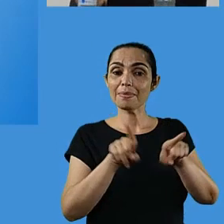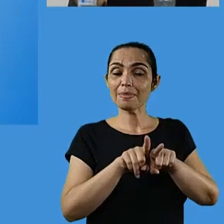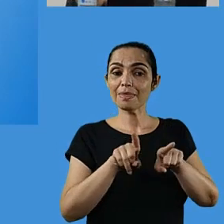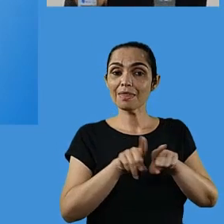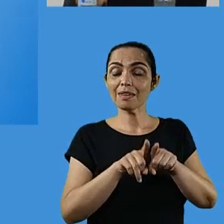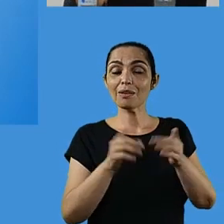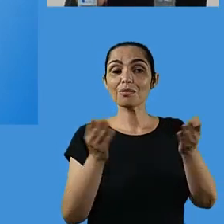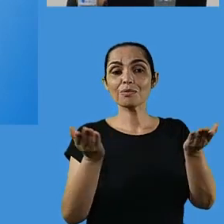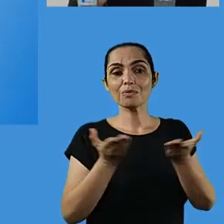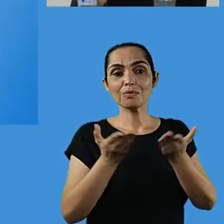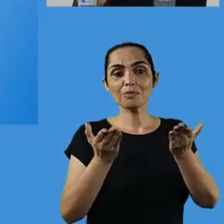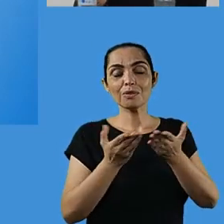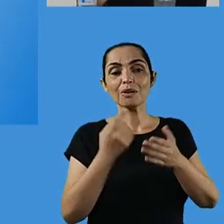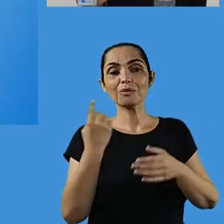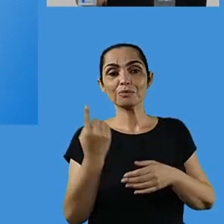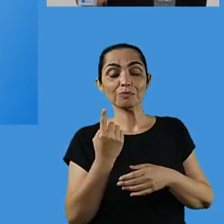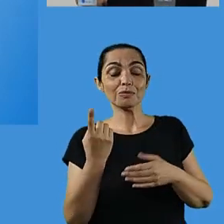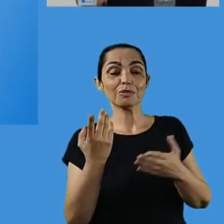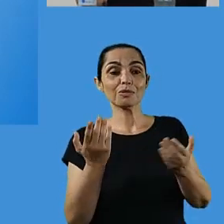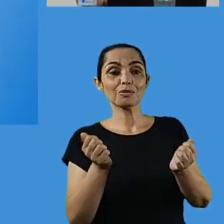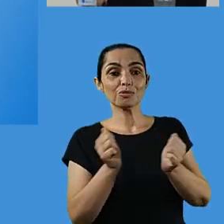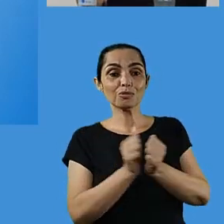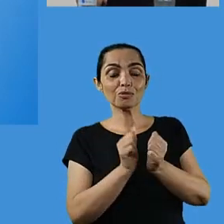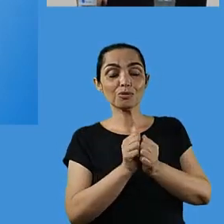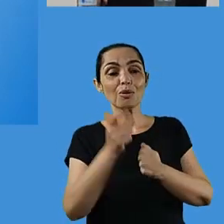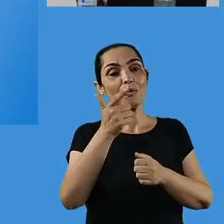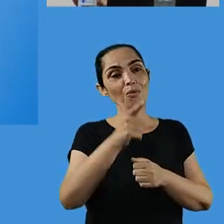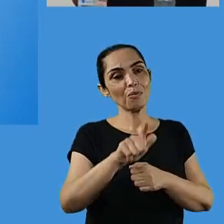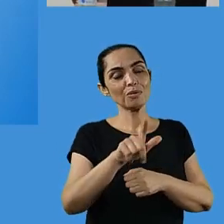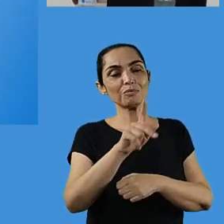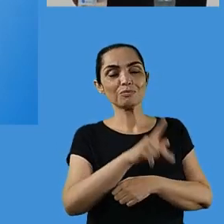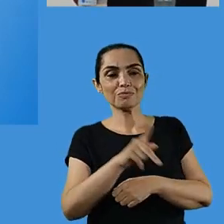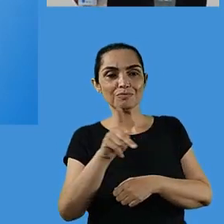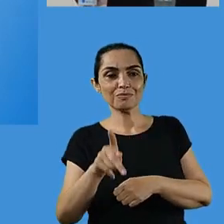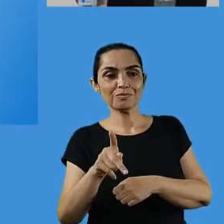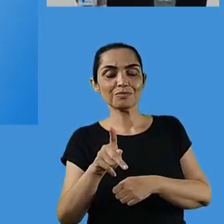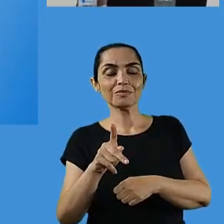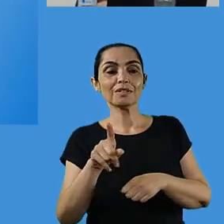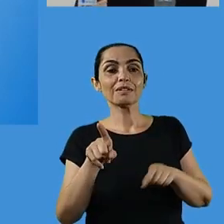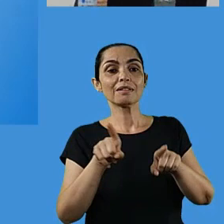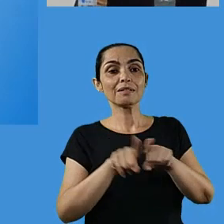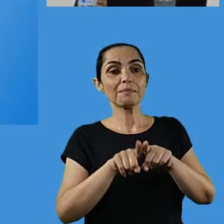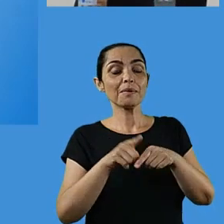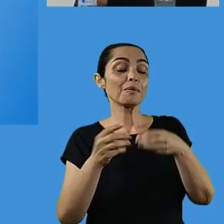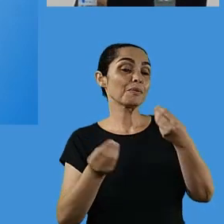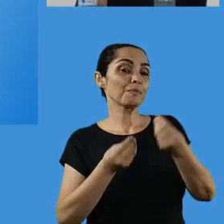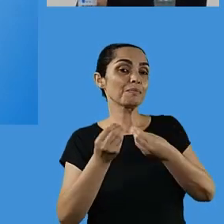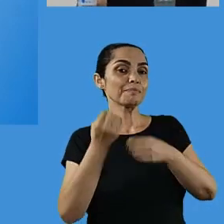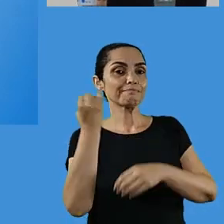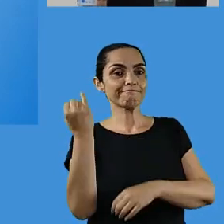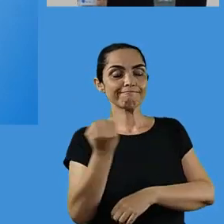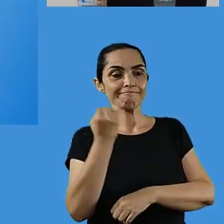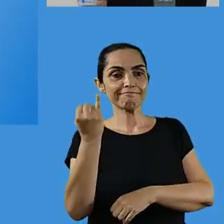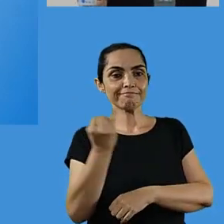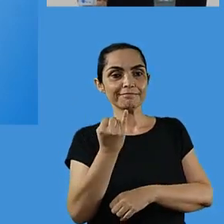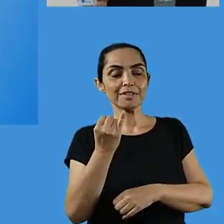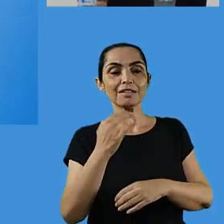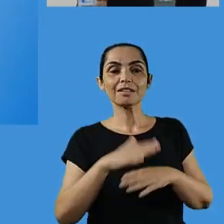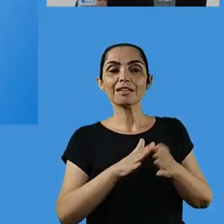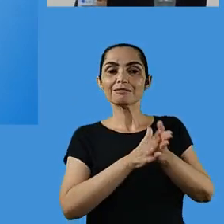mantermos o vínculo, mas esse momento é único, como disse a Mazé, como disseram todos meus